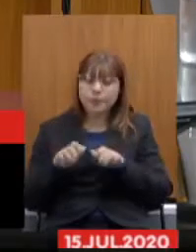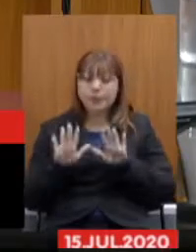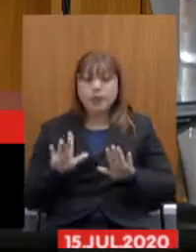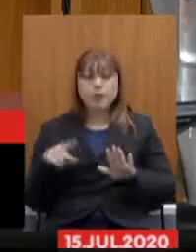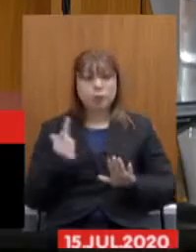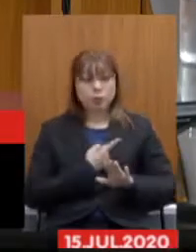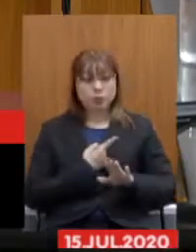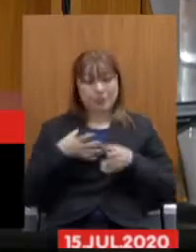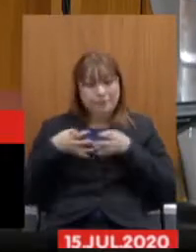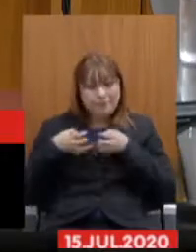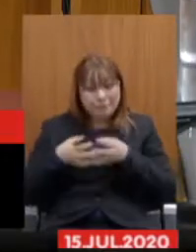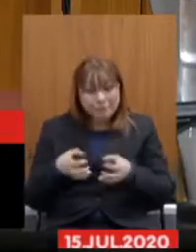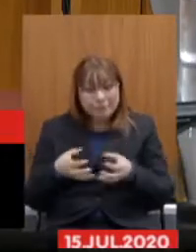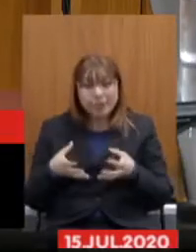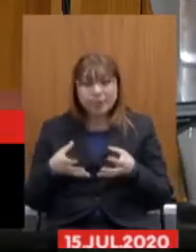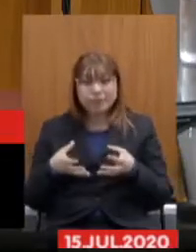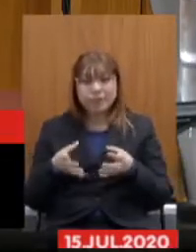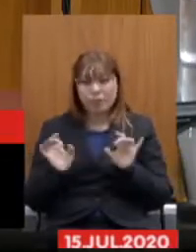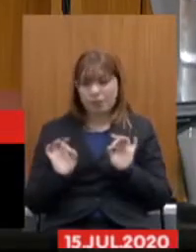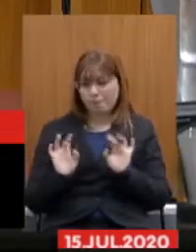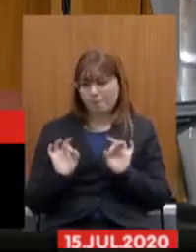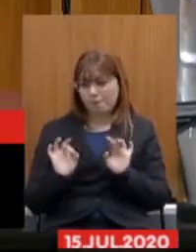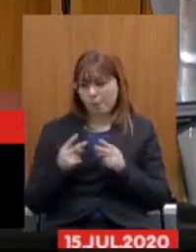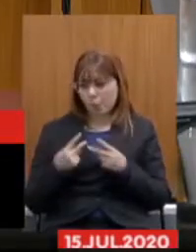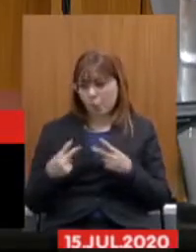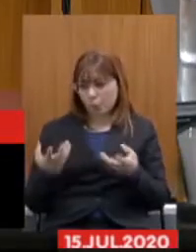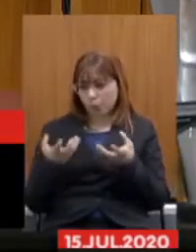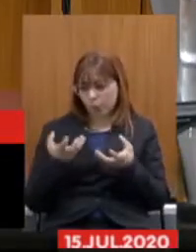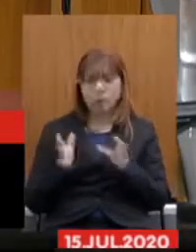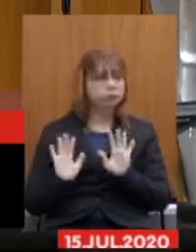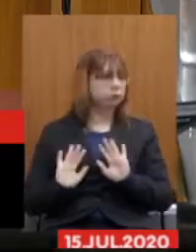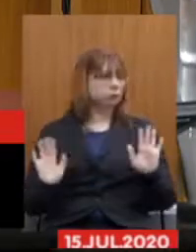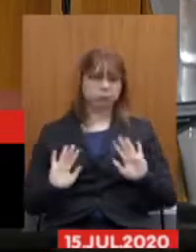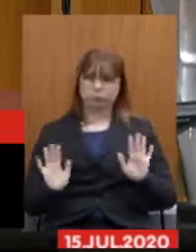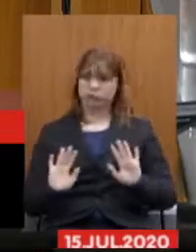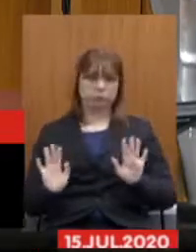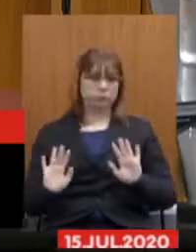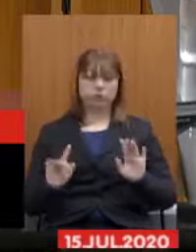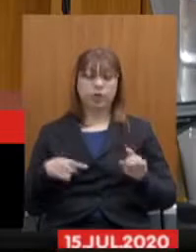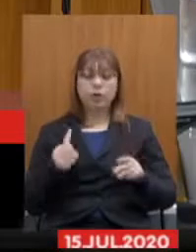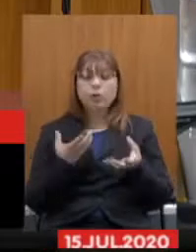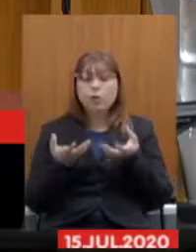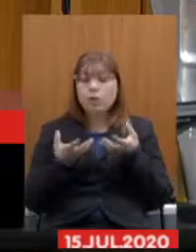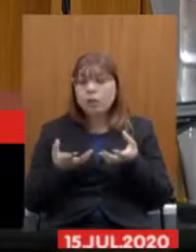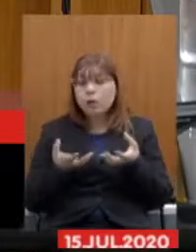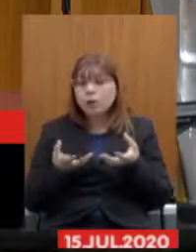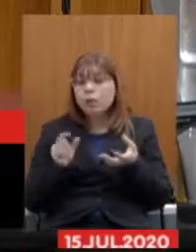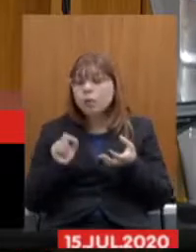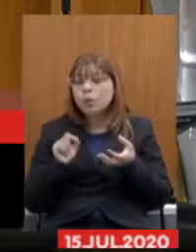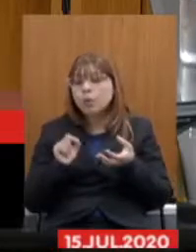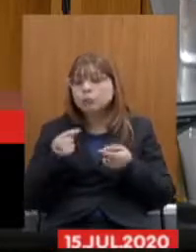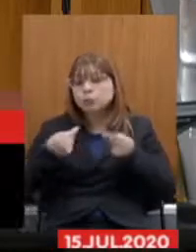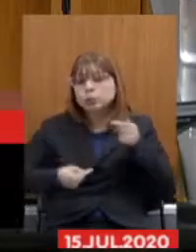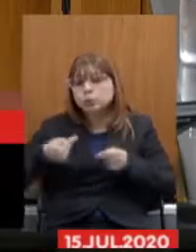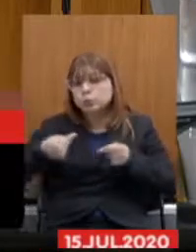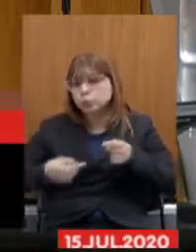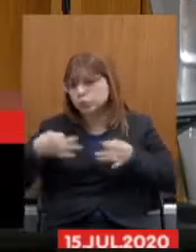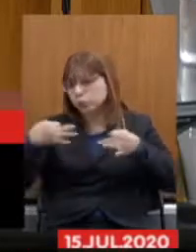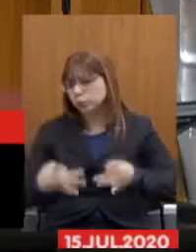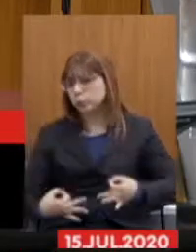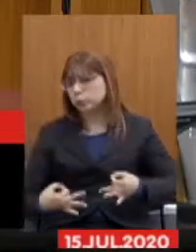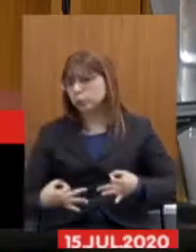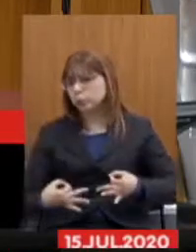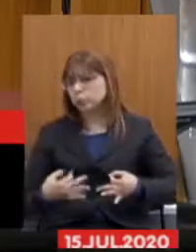brigando por privilégios mas estamos querendo que se faça o debate da forma apropriada